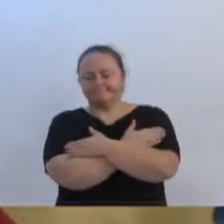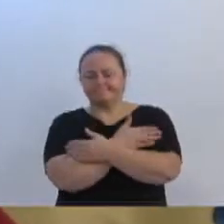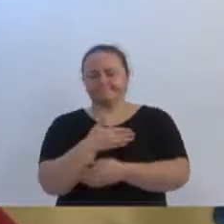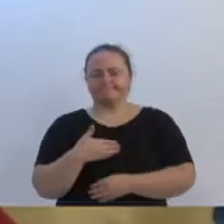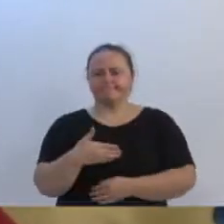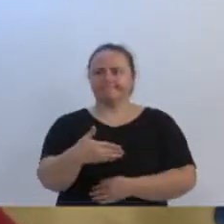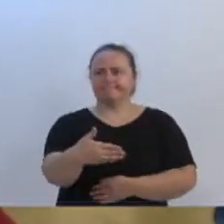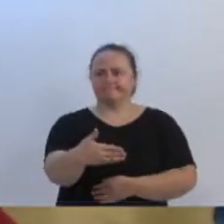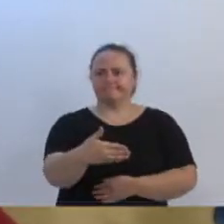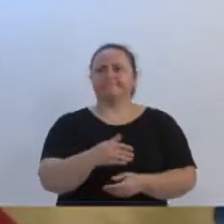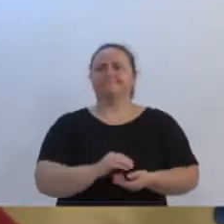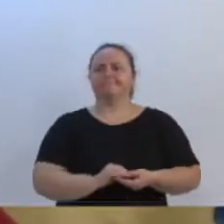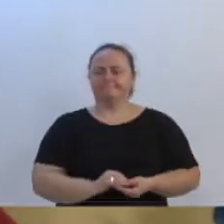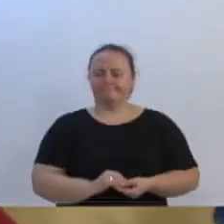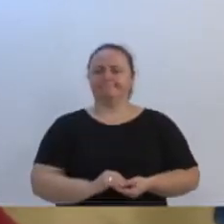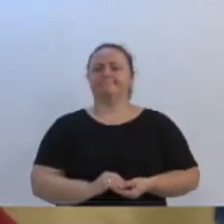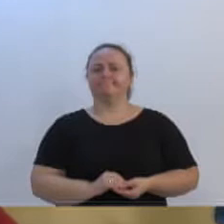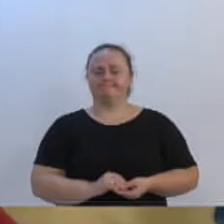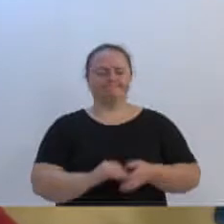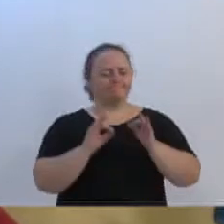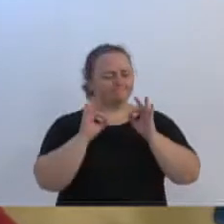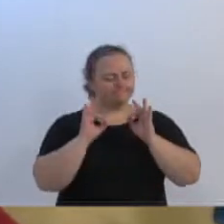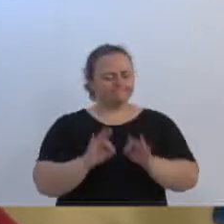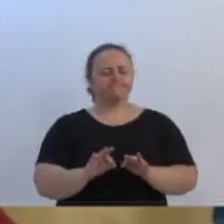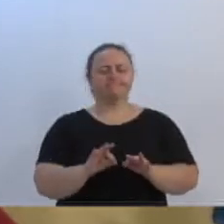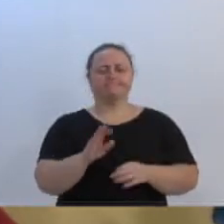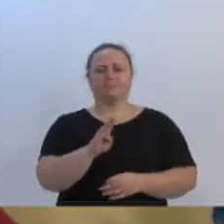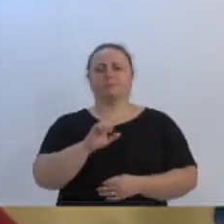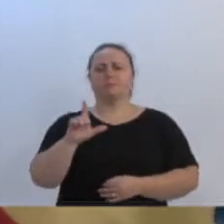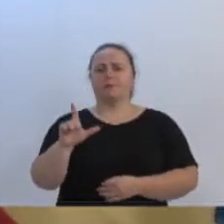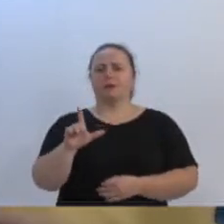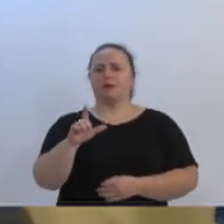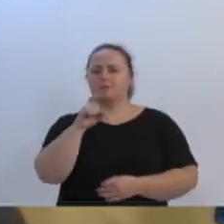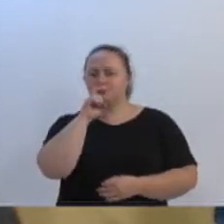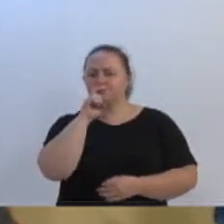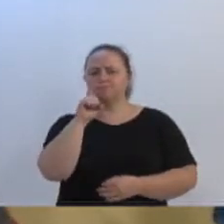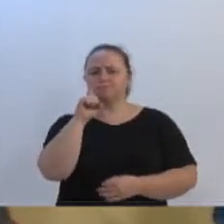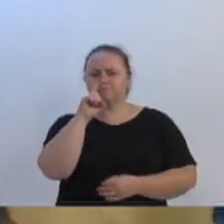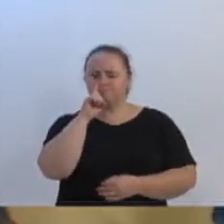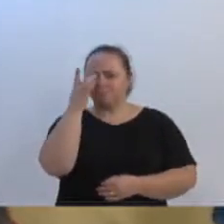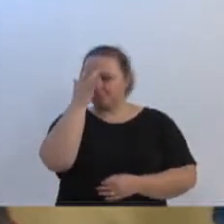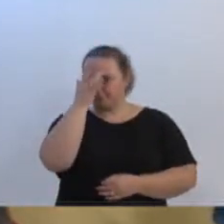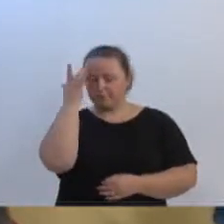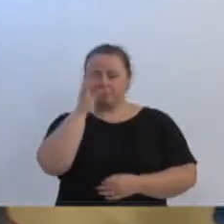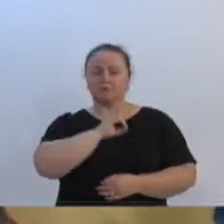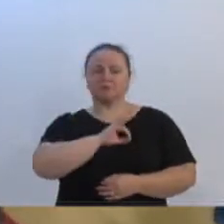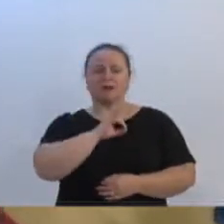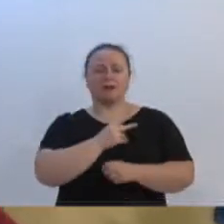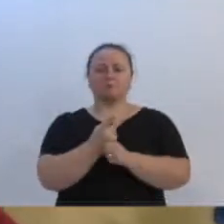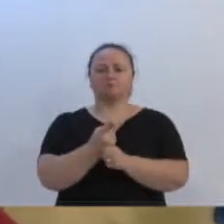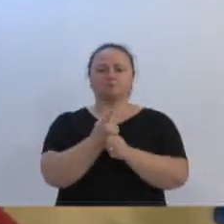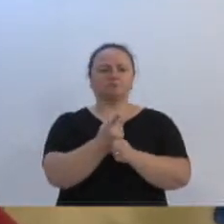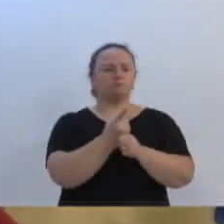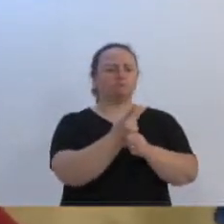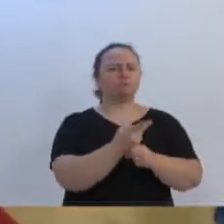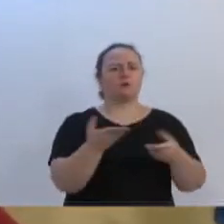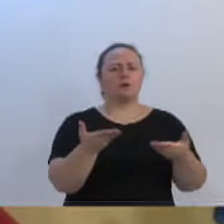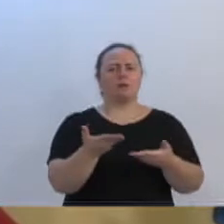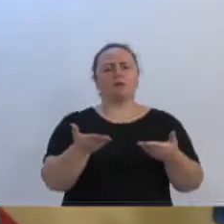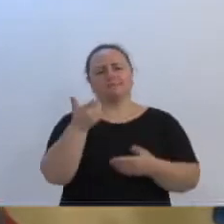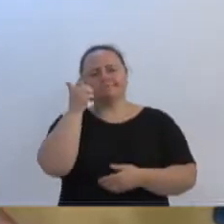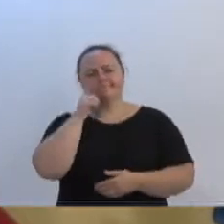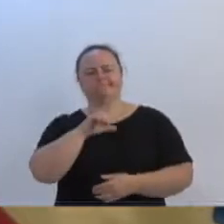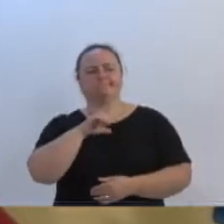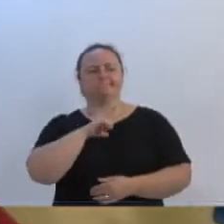mais desemprego, com certeza, Adriano, para Blumenau, mais pai de família, indo atrás de emprego. a Souza Cruz, a partir de